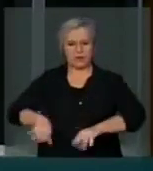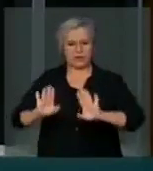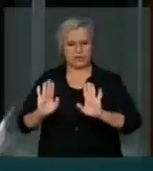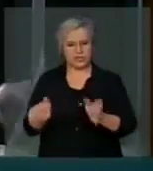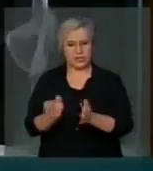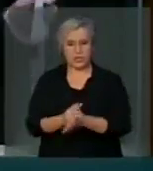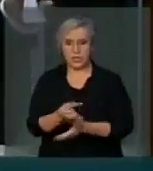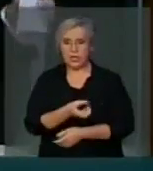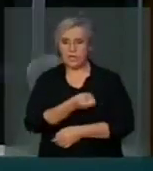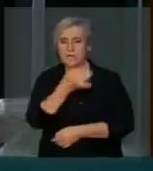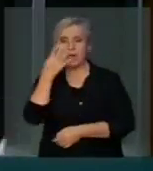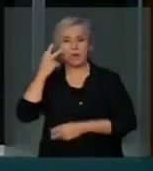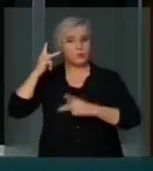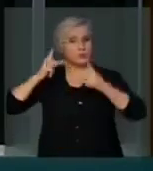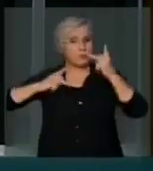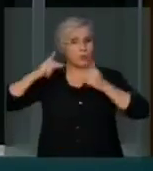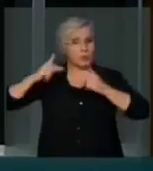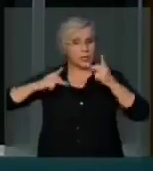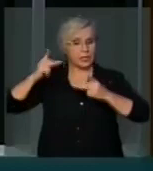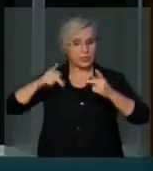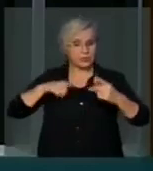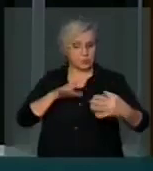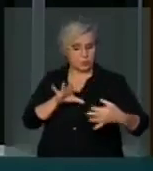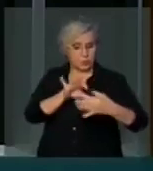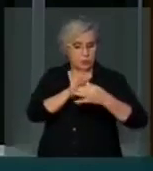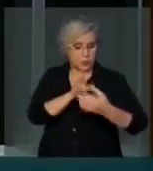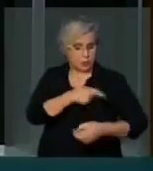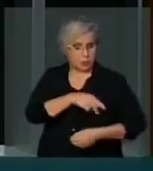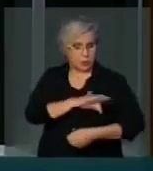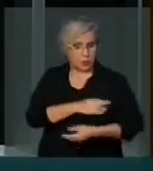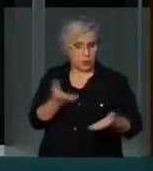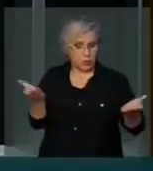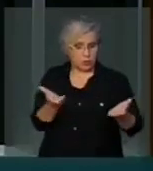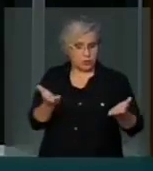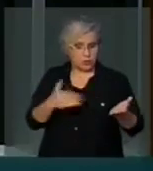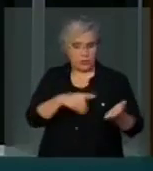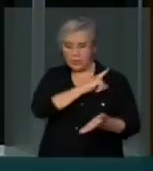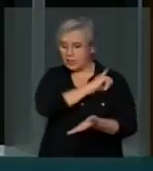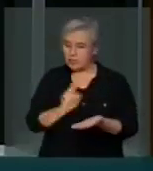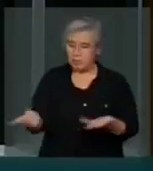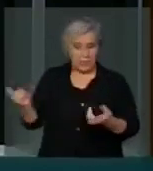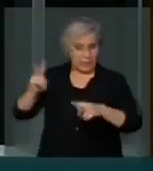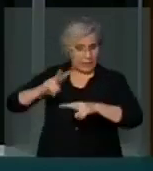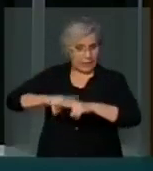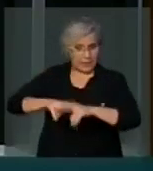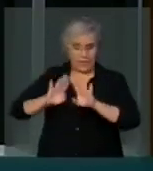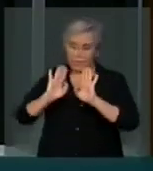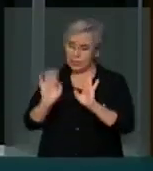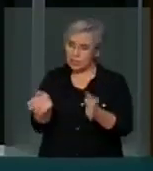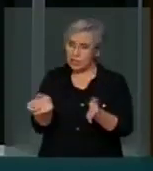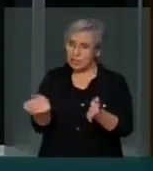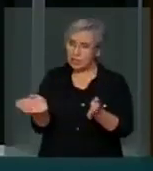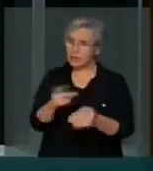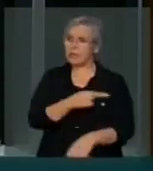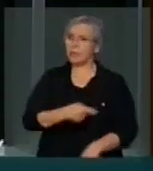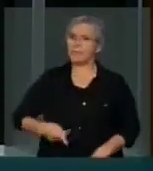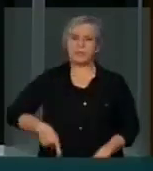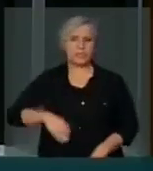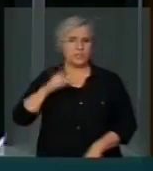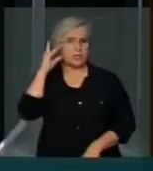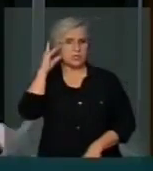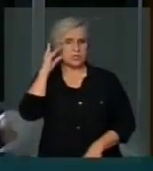Vários parlamentares, vários políticos ligados ao PT, hoje estão na cadeia. A presidente Dilma foi a grande